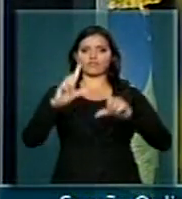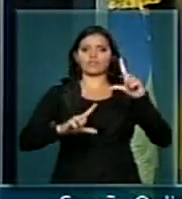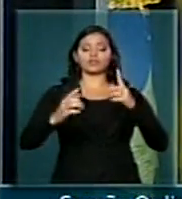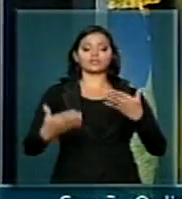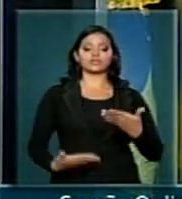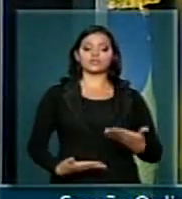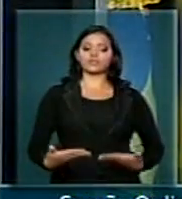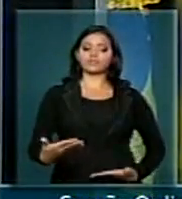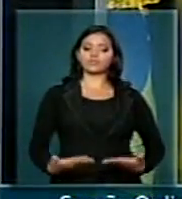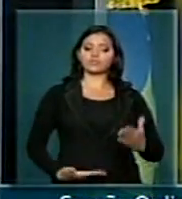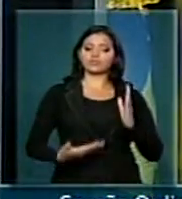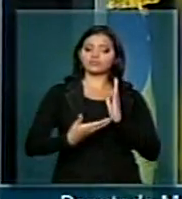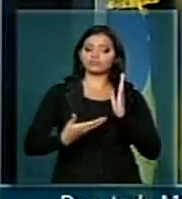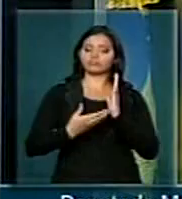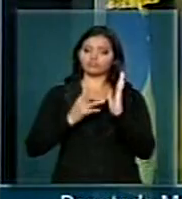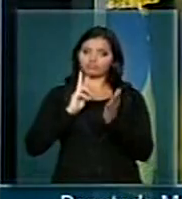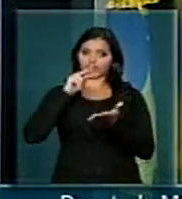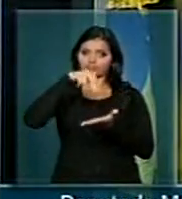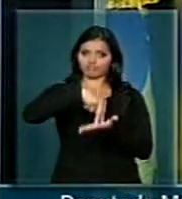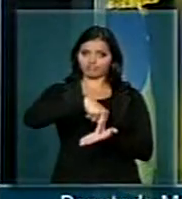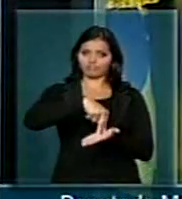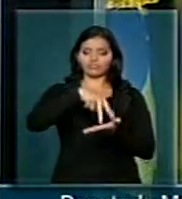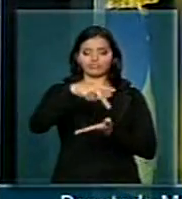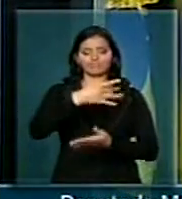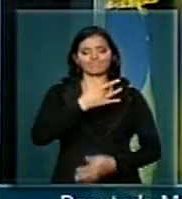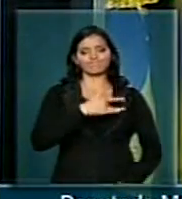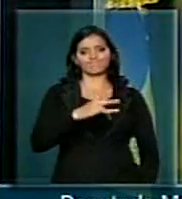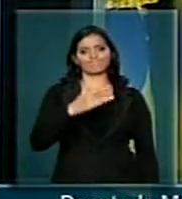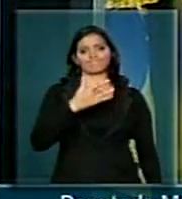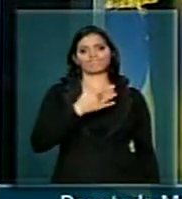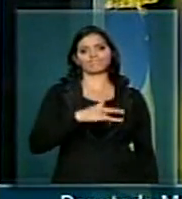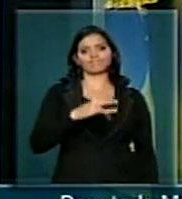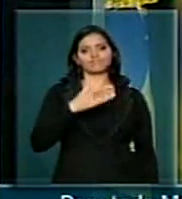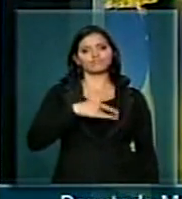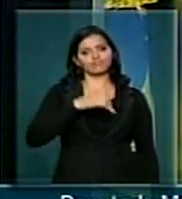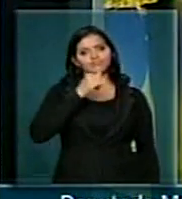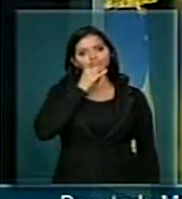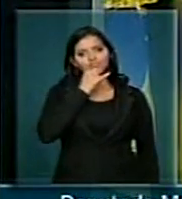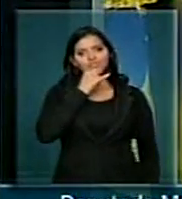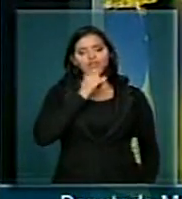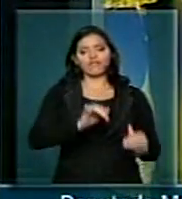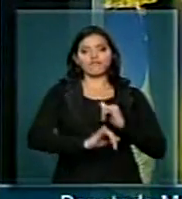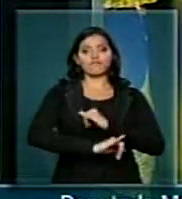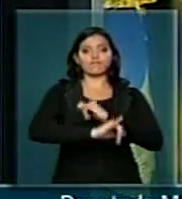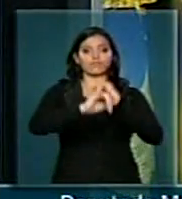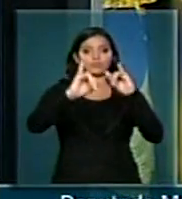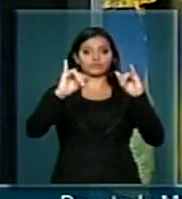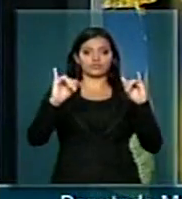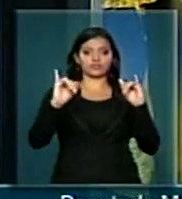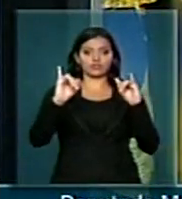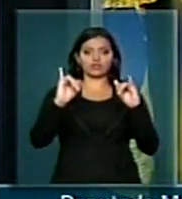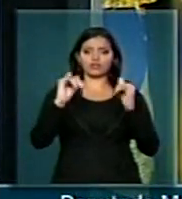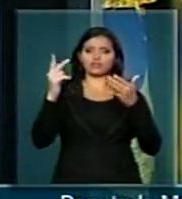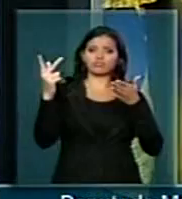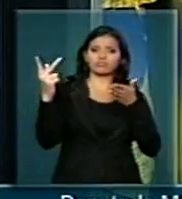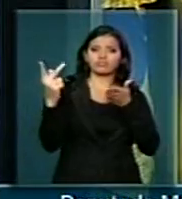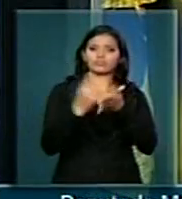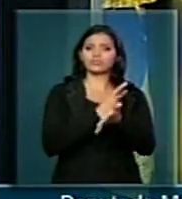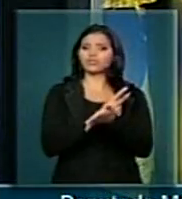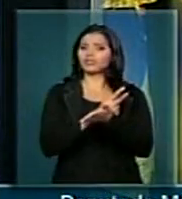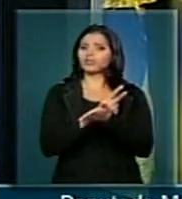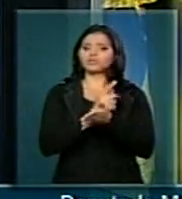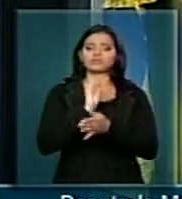venho, com pesar, senhor presidente, registrar os incidentes